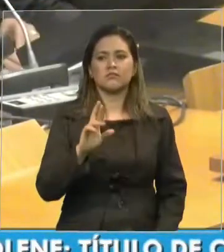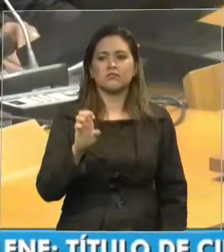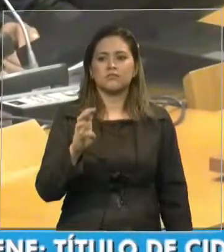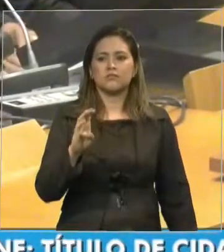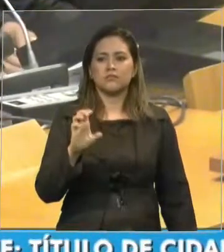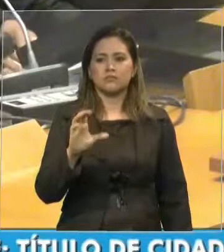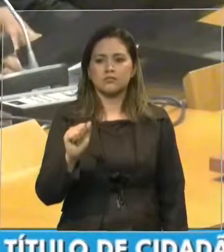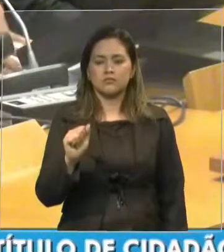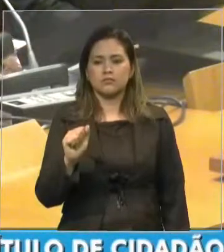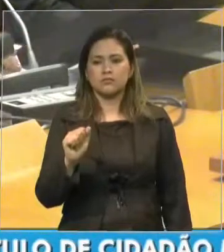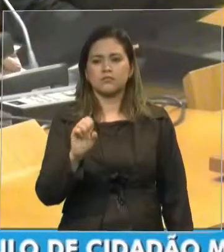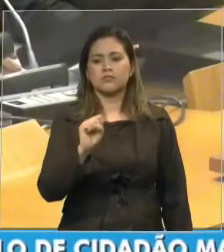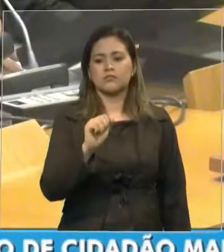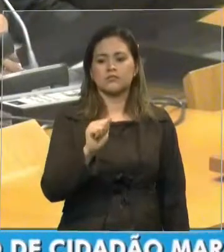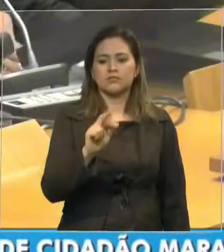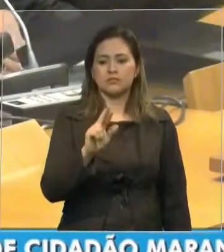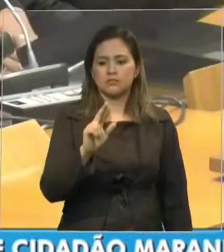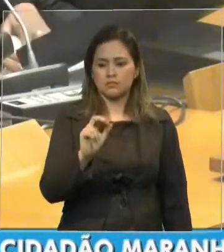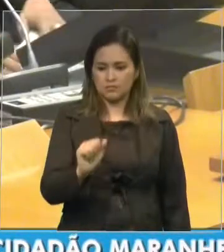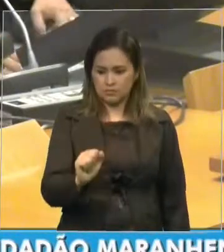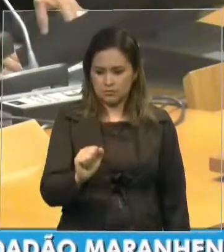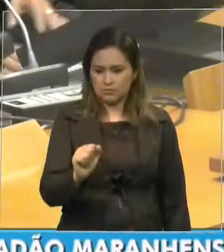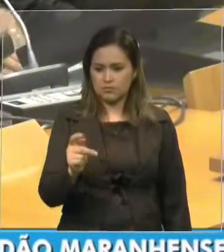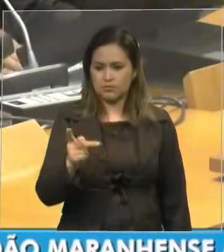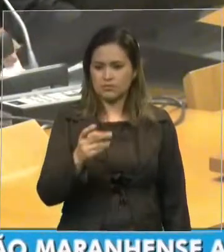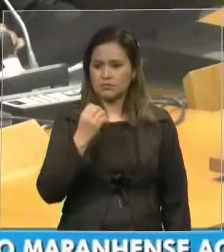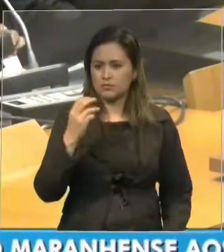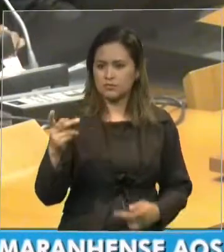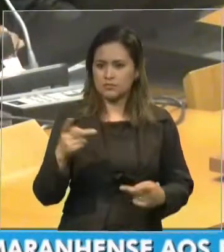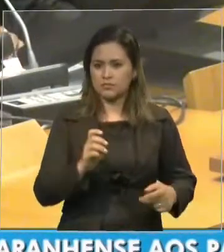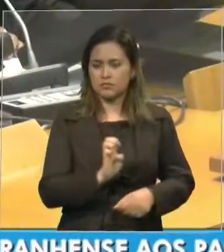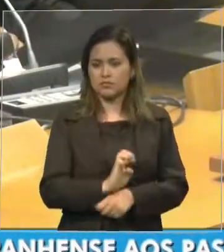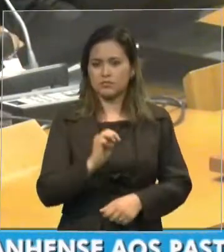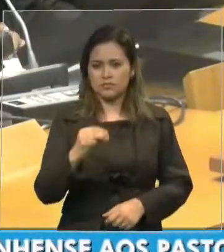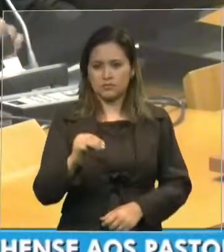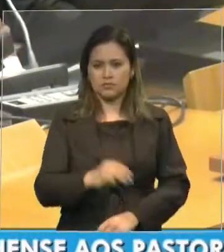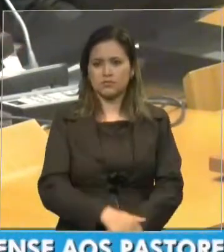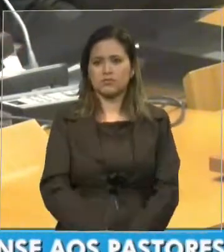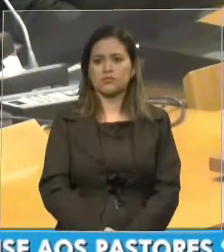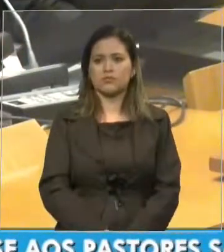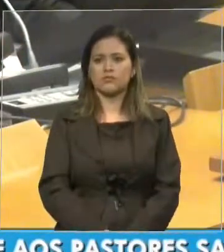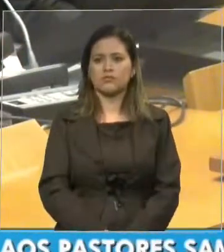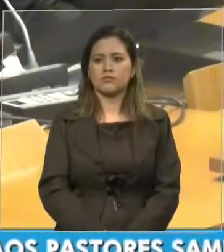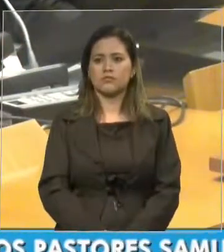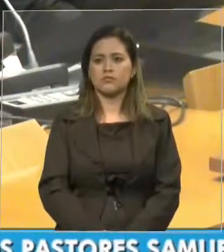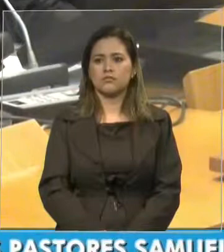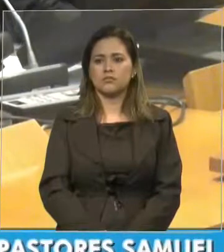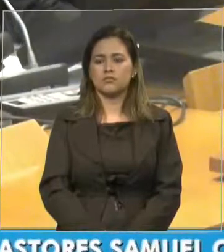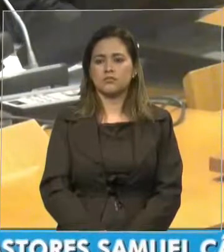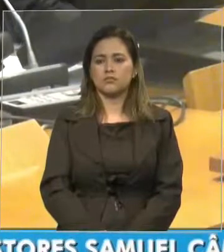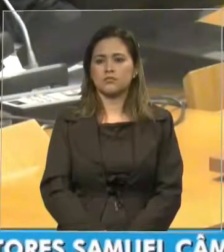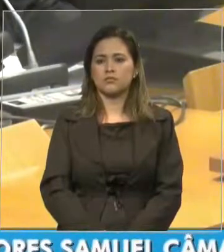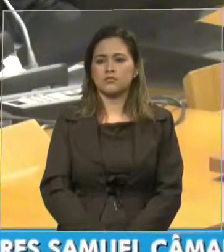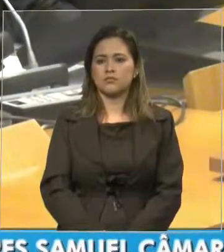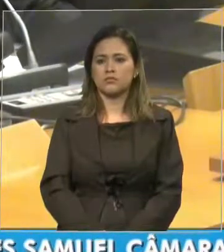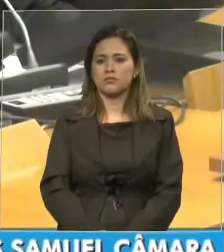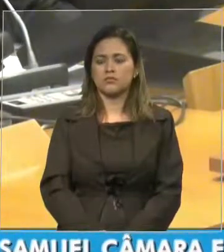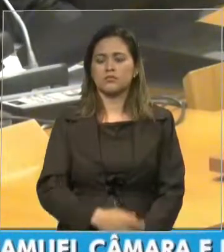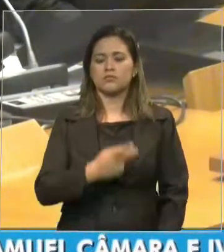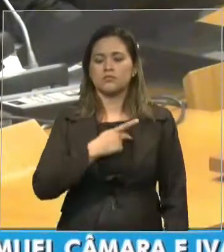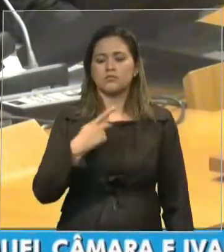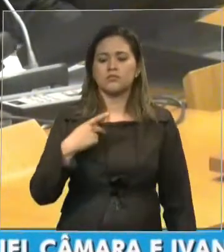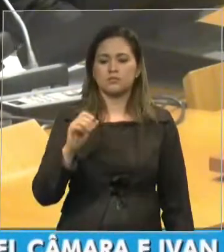Saara seja bem-vinda ao estado Maranhão concedo a palavra ao pastor André Souza presidente da